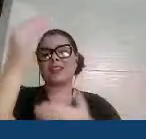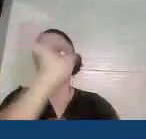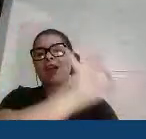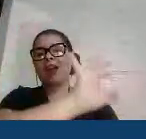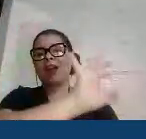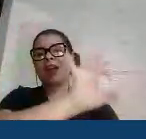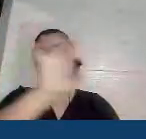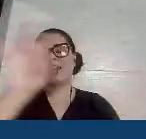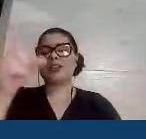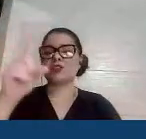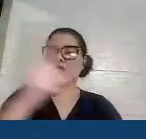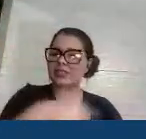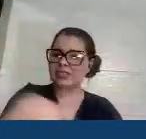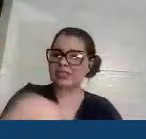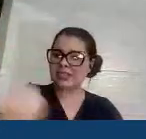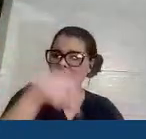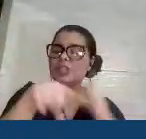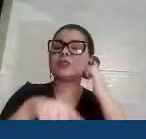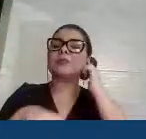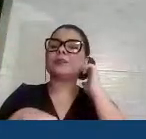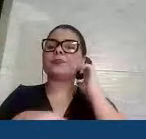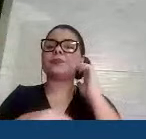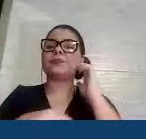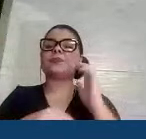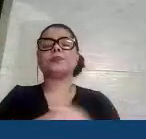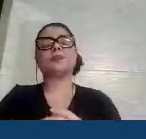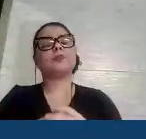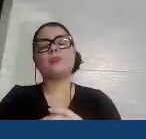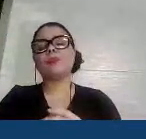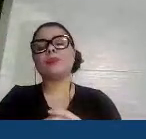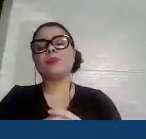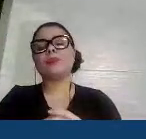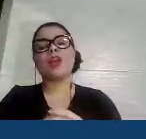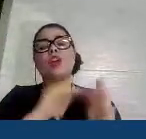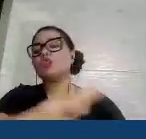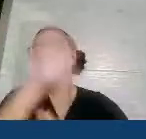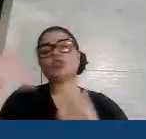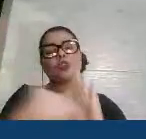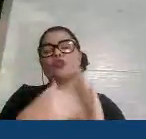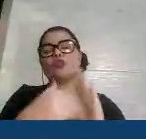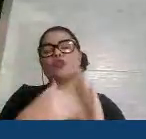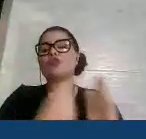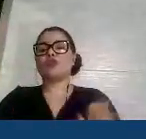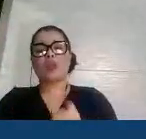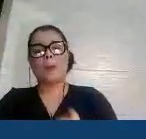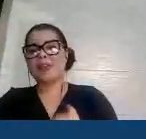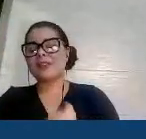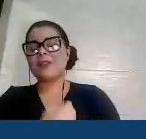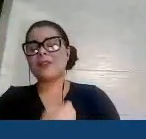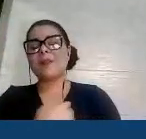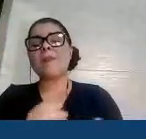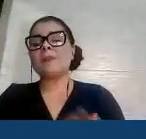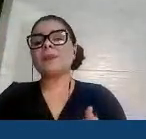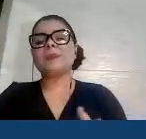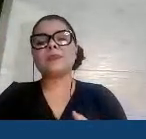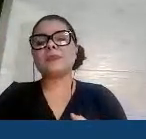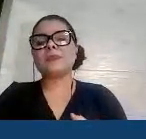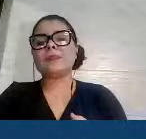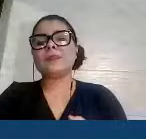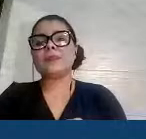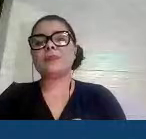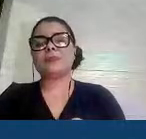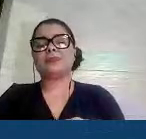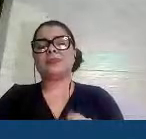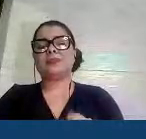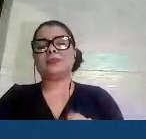Jandira, Sheila, Denise, enfim, todos que fizeram parte, Rafael, Renata, Serjão,